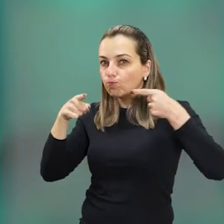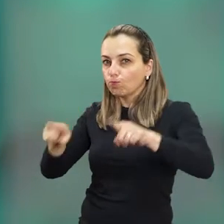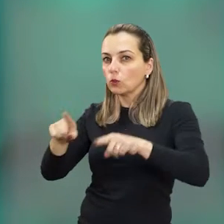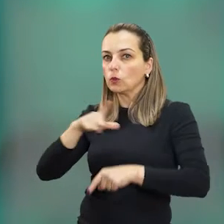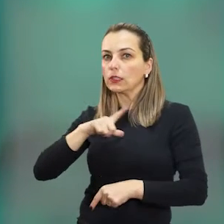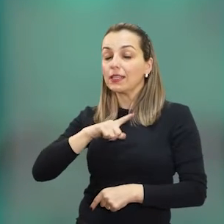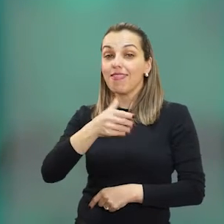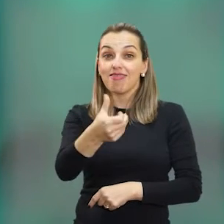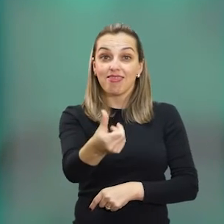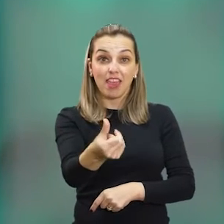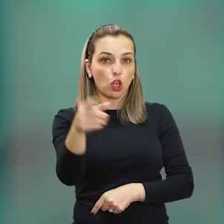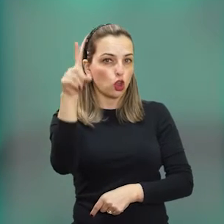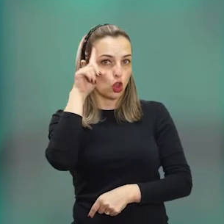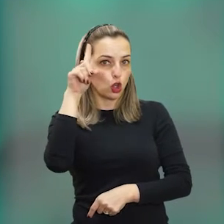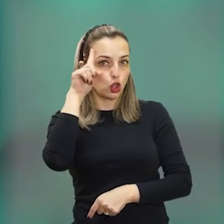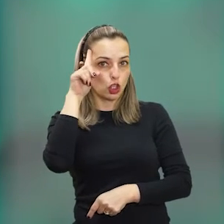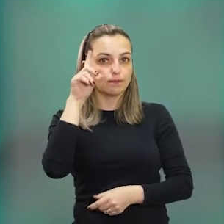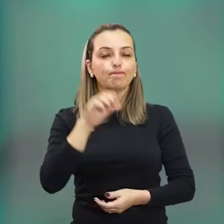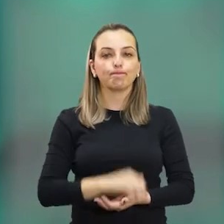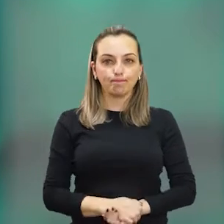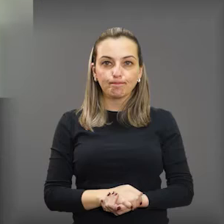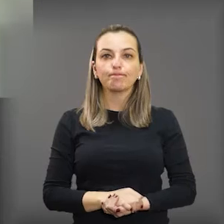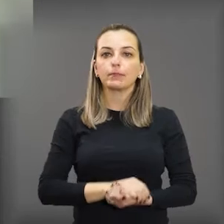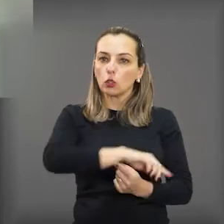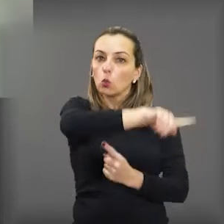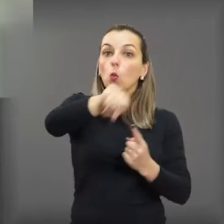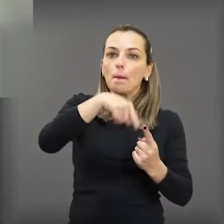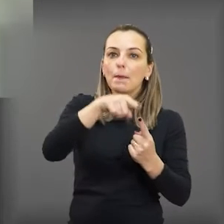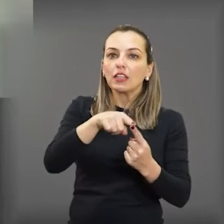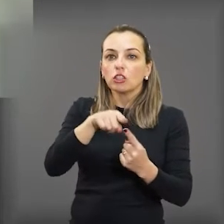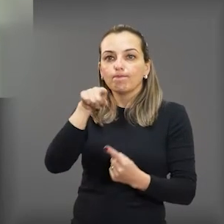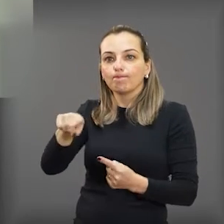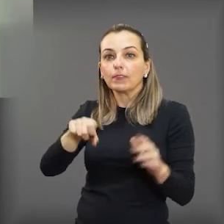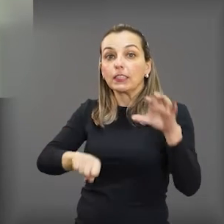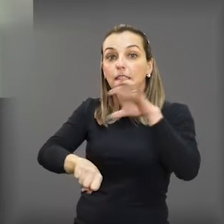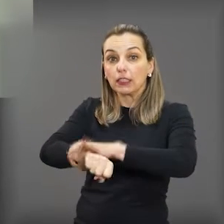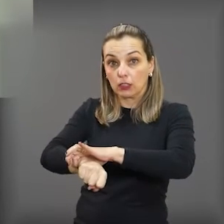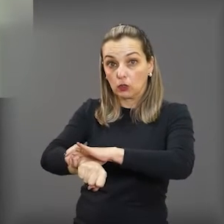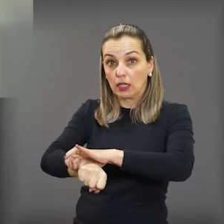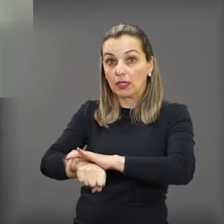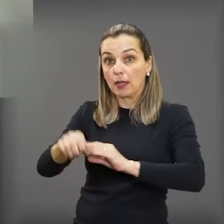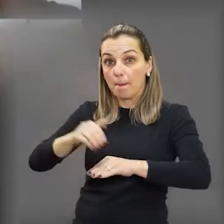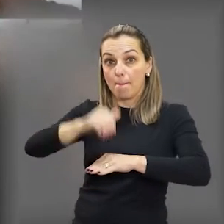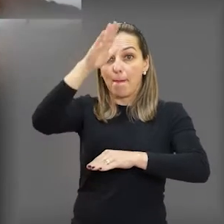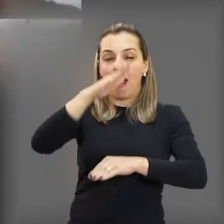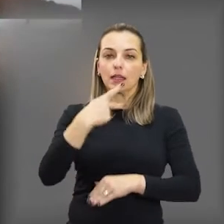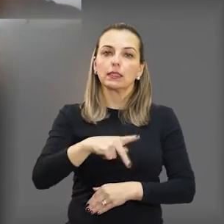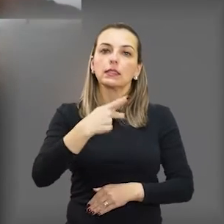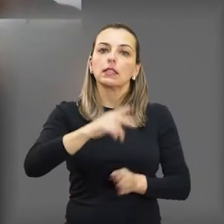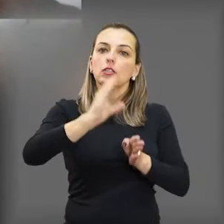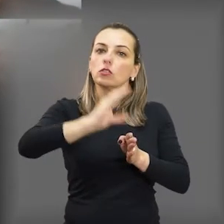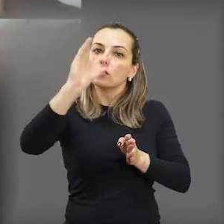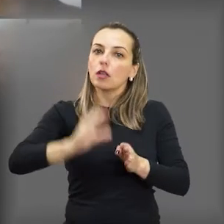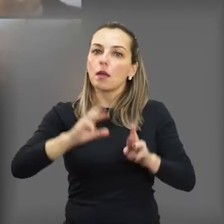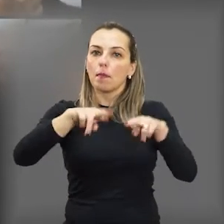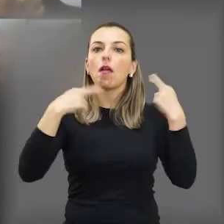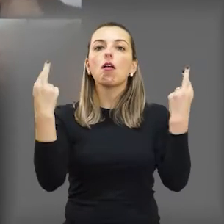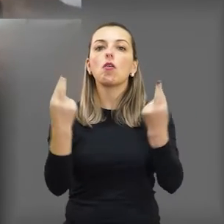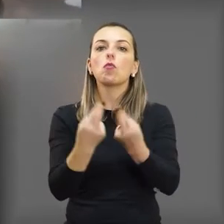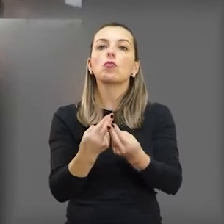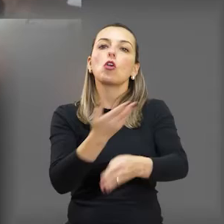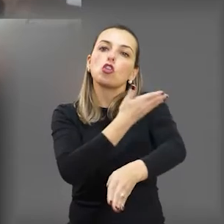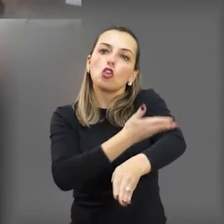registrados por dia em Araraquara. Para ampliar a segurança dessas mulheres, foi aprovado na sessão